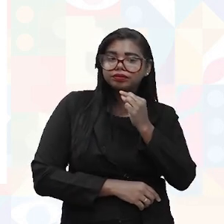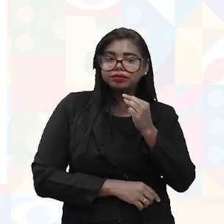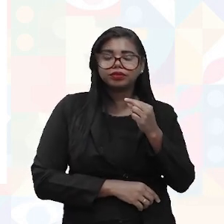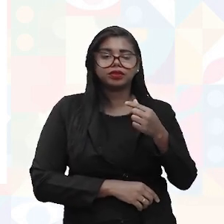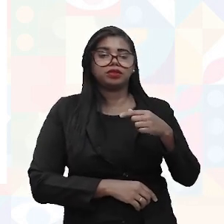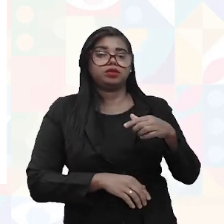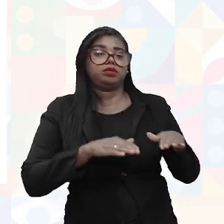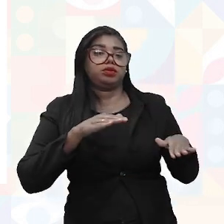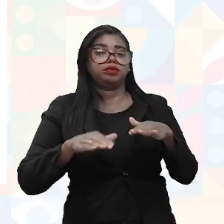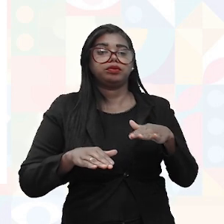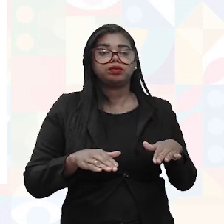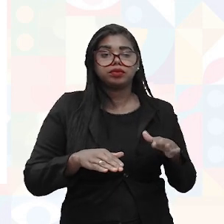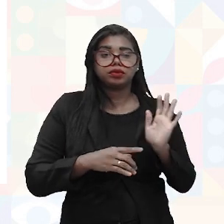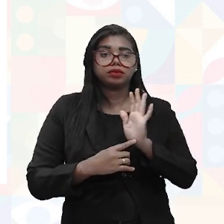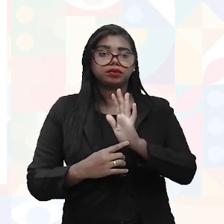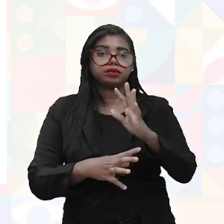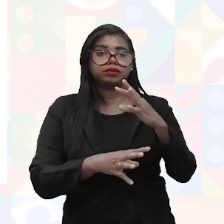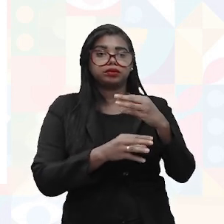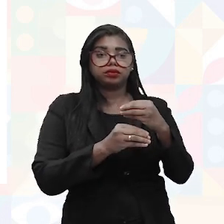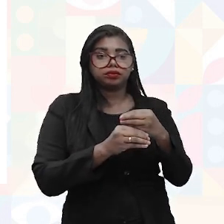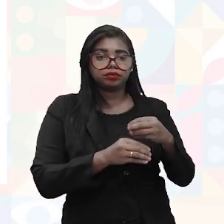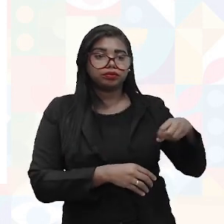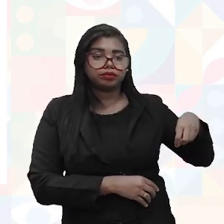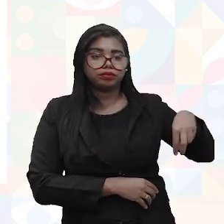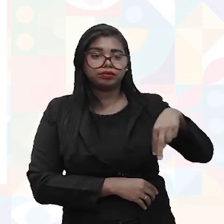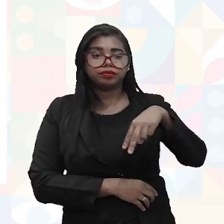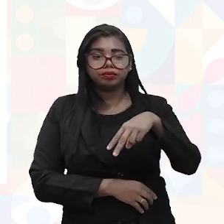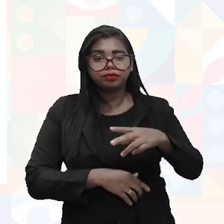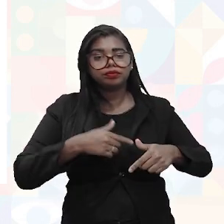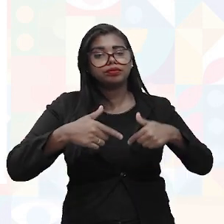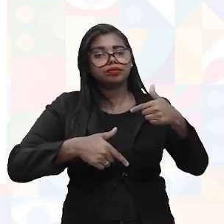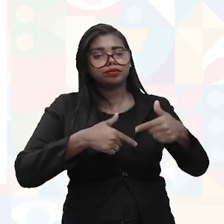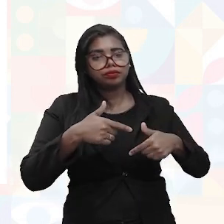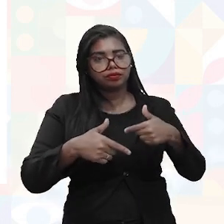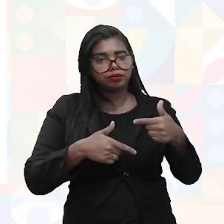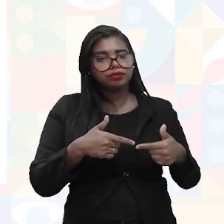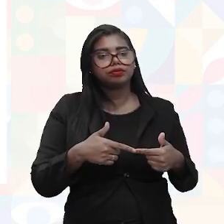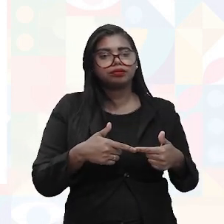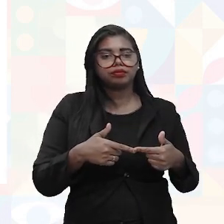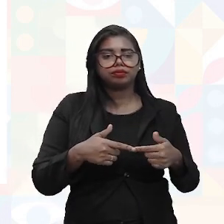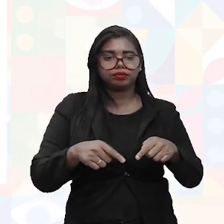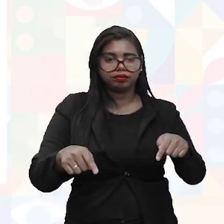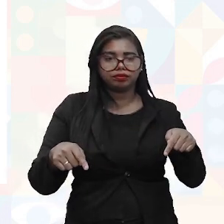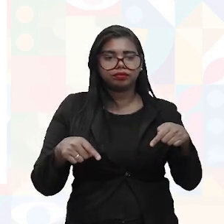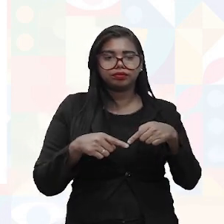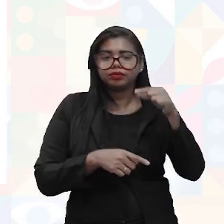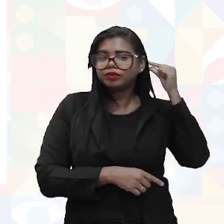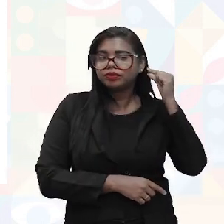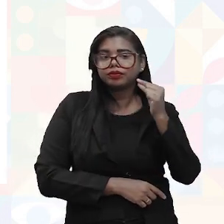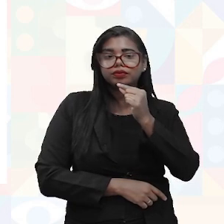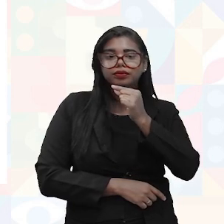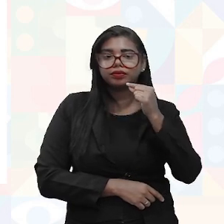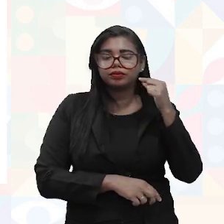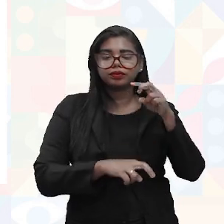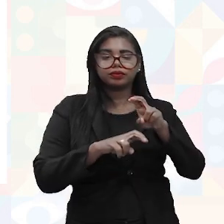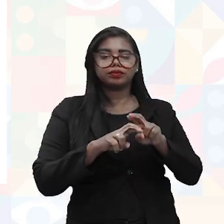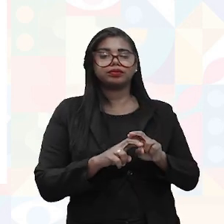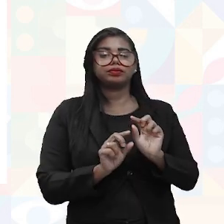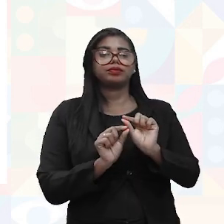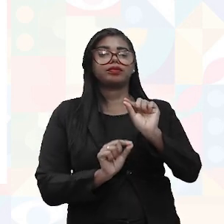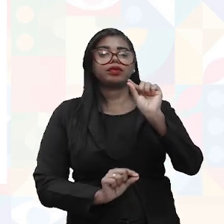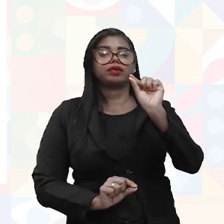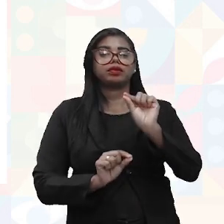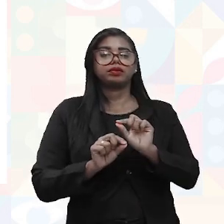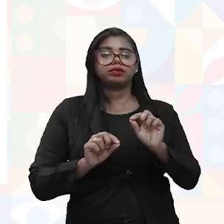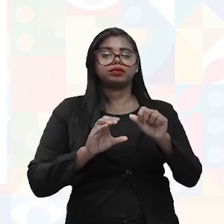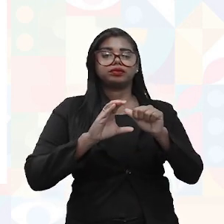não fazer posturas que sejam nocivas ao trabalho da pessoa que trabalha nesse posto de teleatendimento. altura e